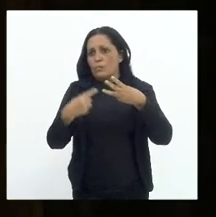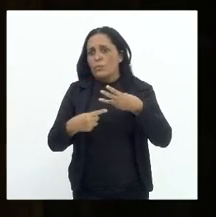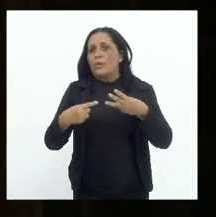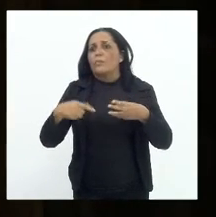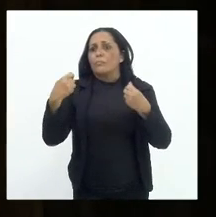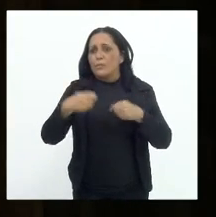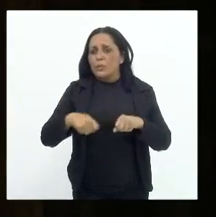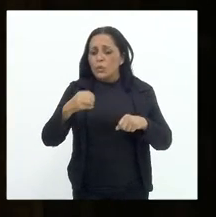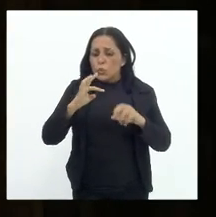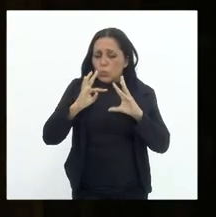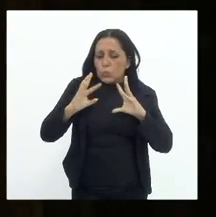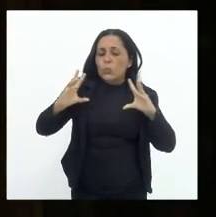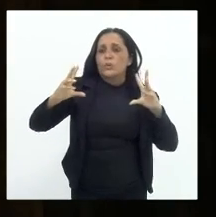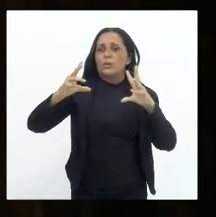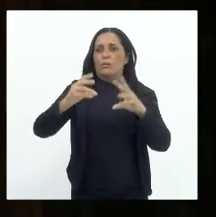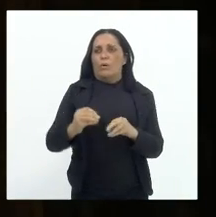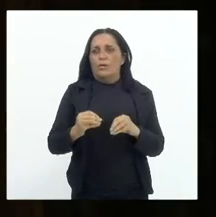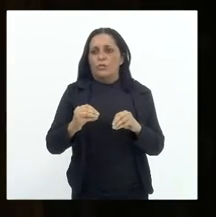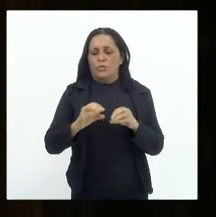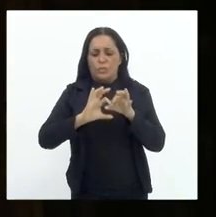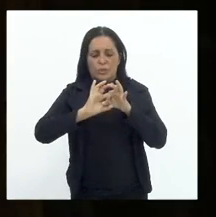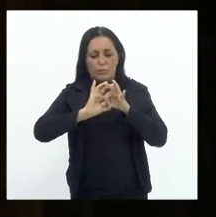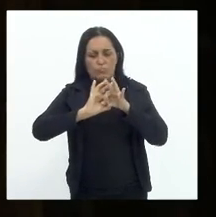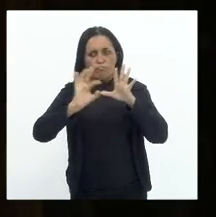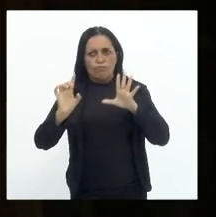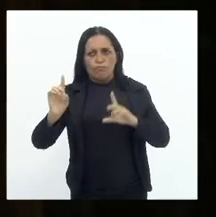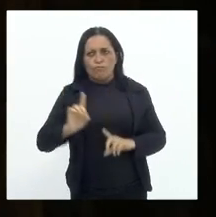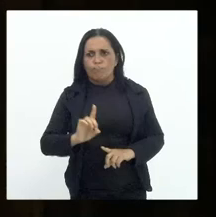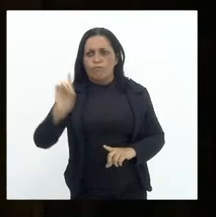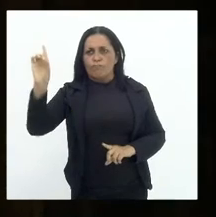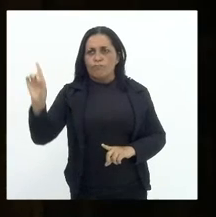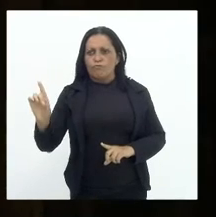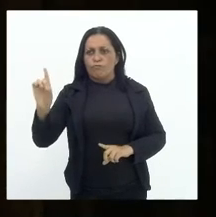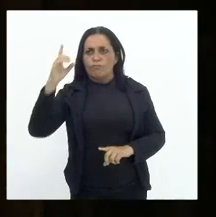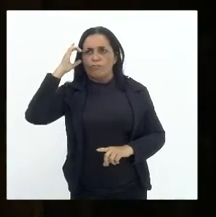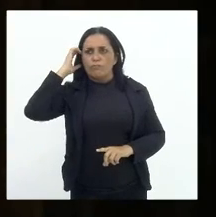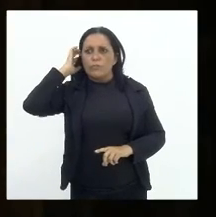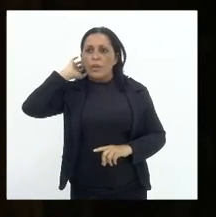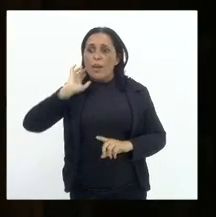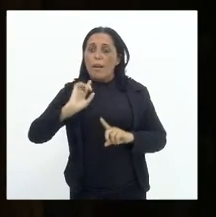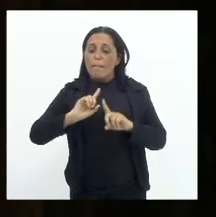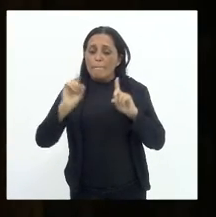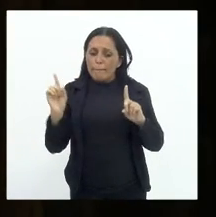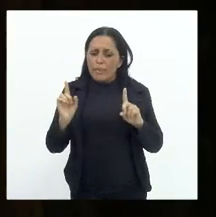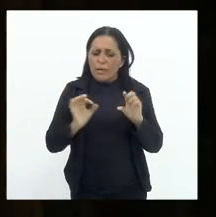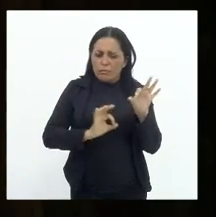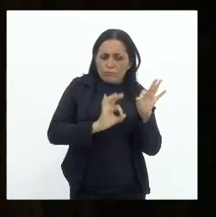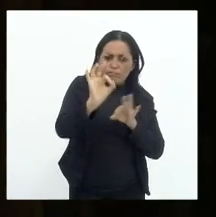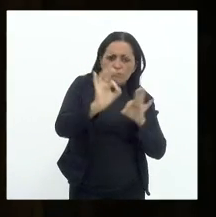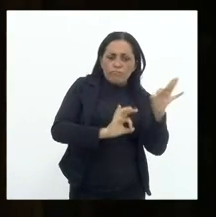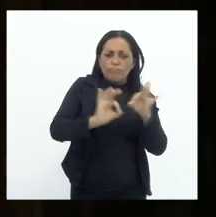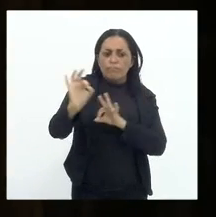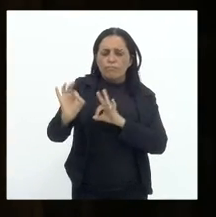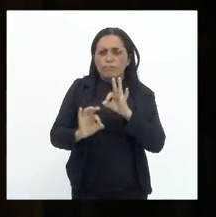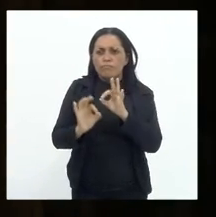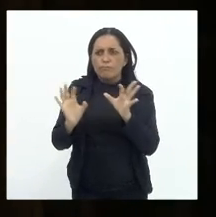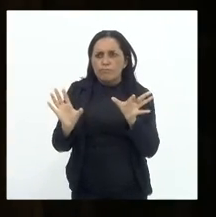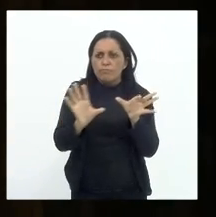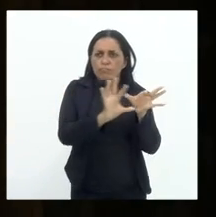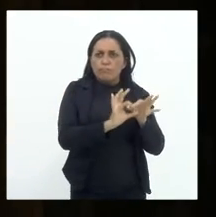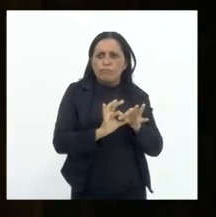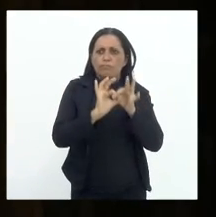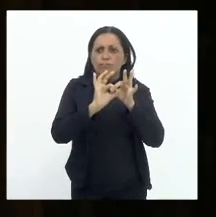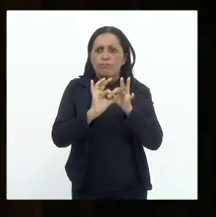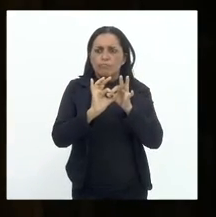totalmente independentes, mas harmônicos entre si, como